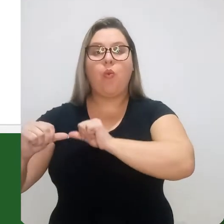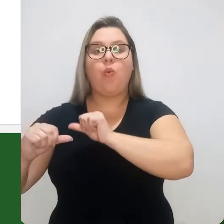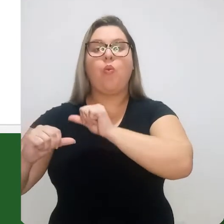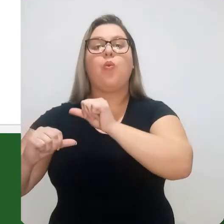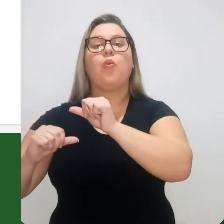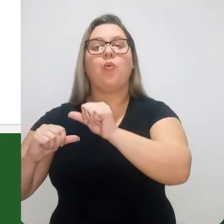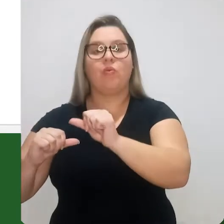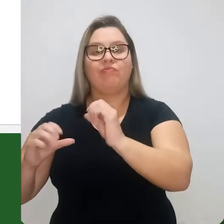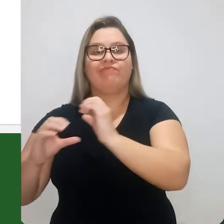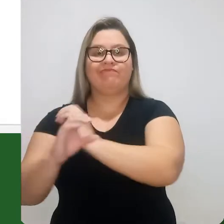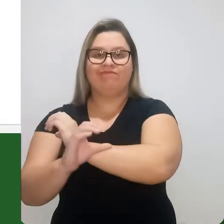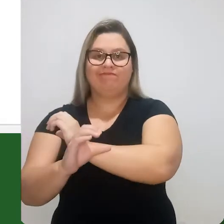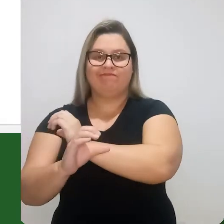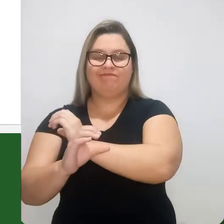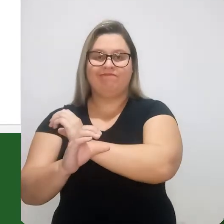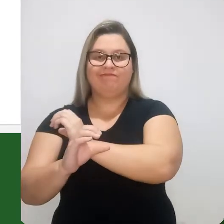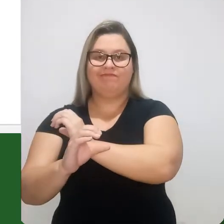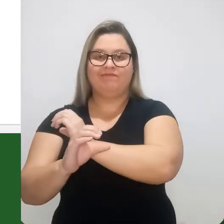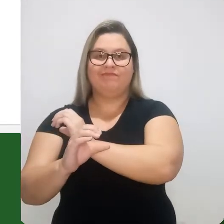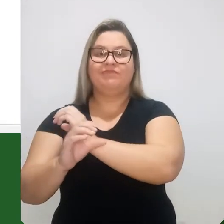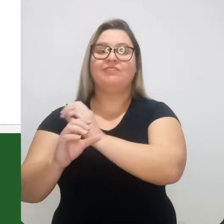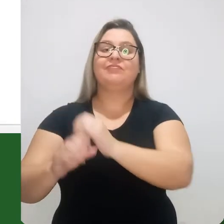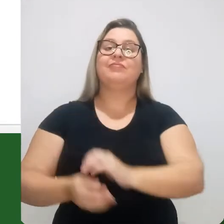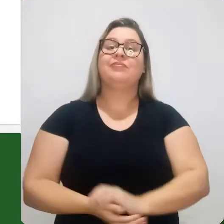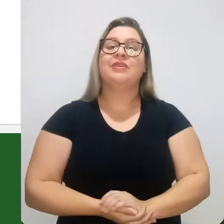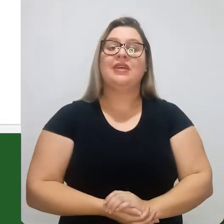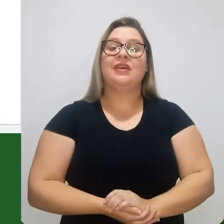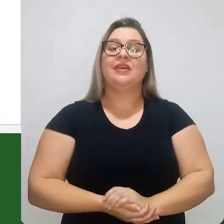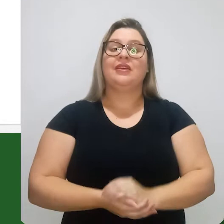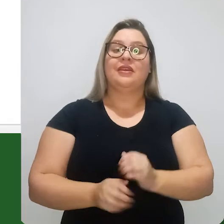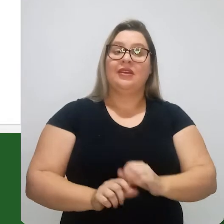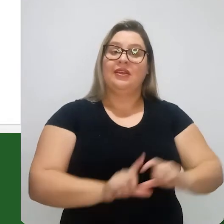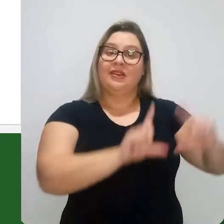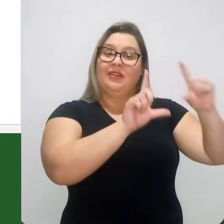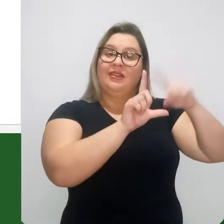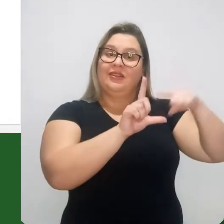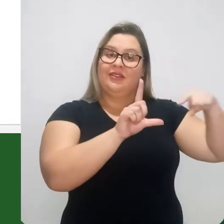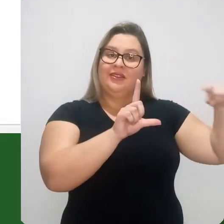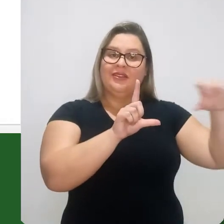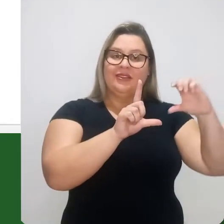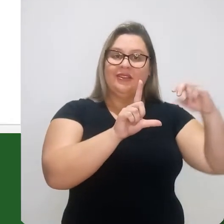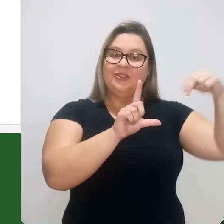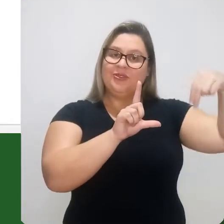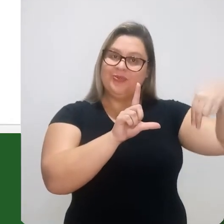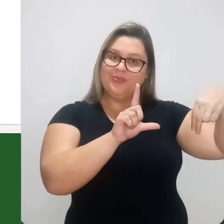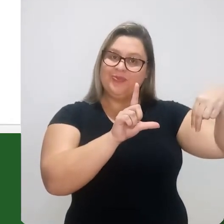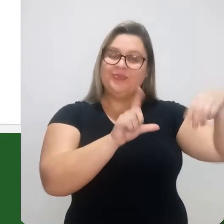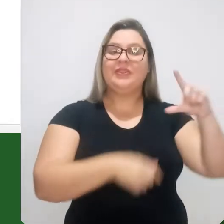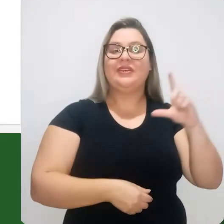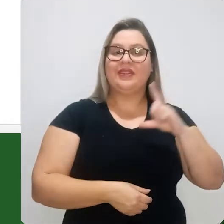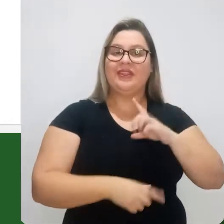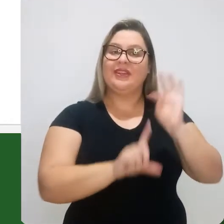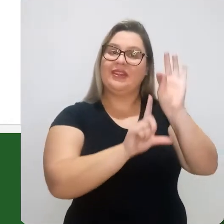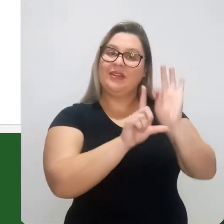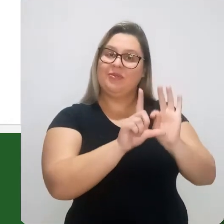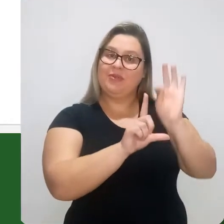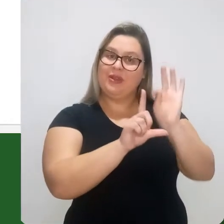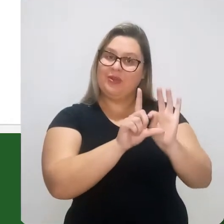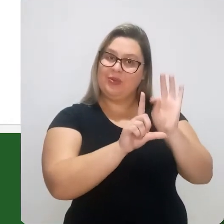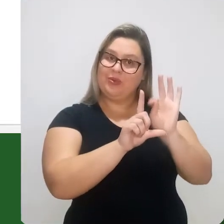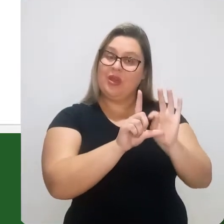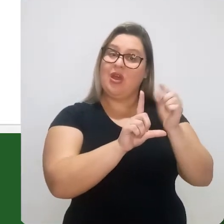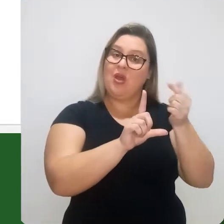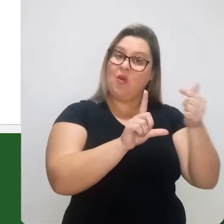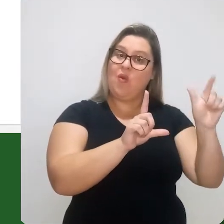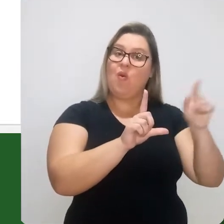transformação se dê por completo. No caso aqui do diagrama cinético, nós temos a temperatura